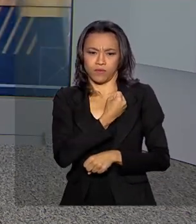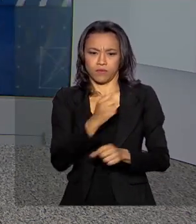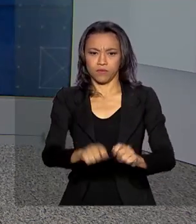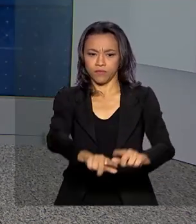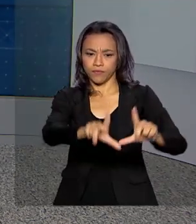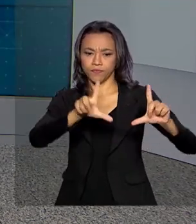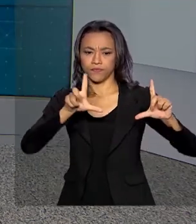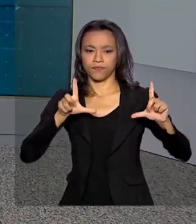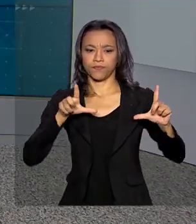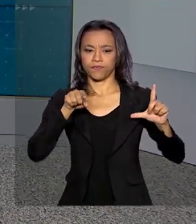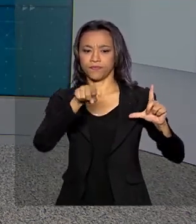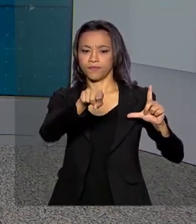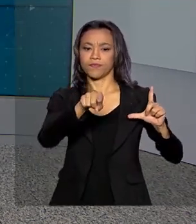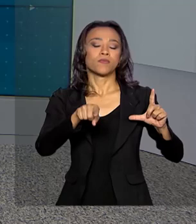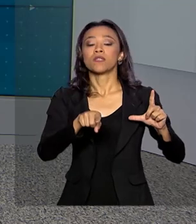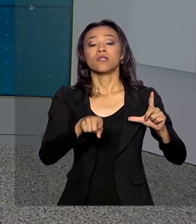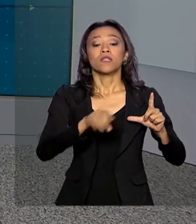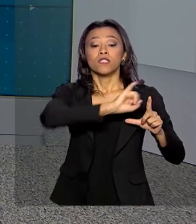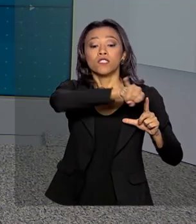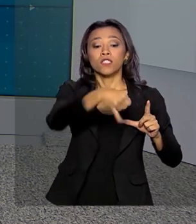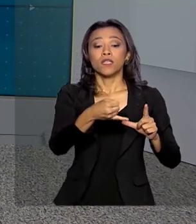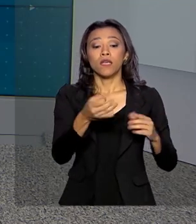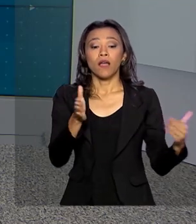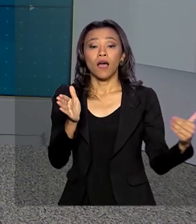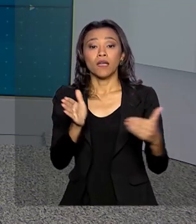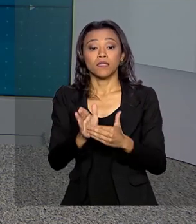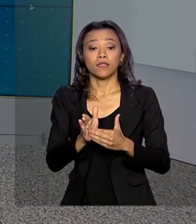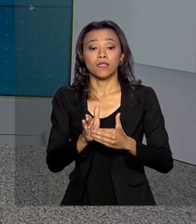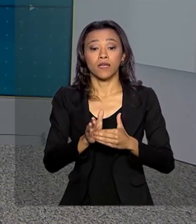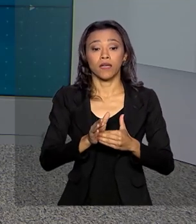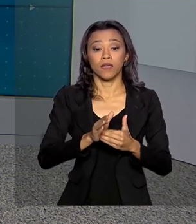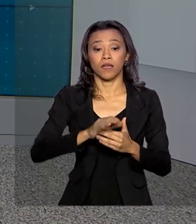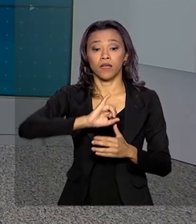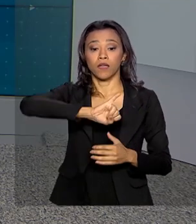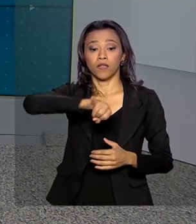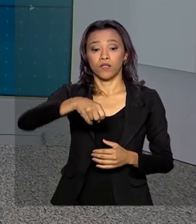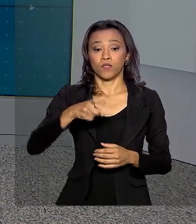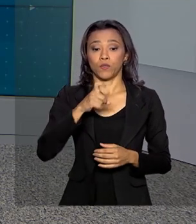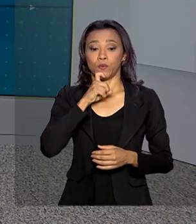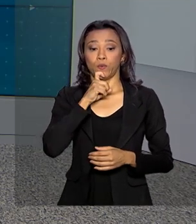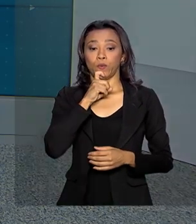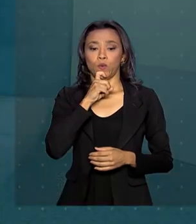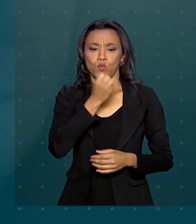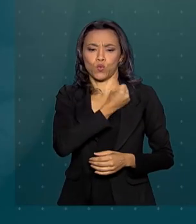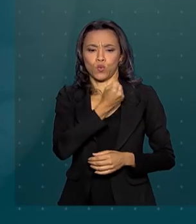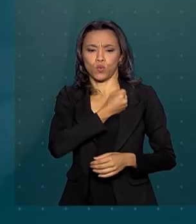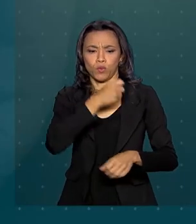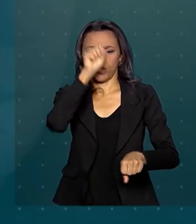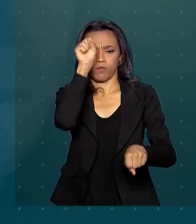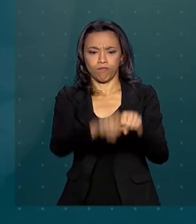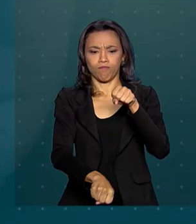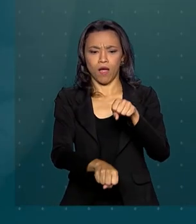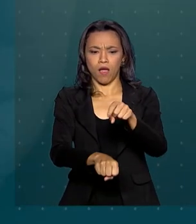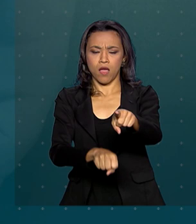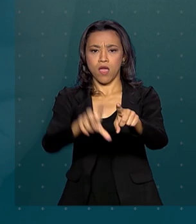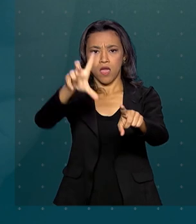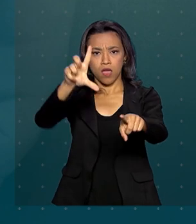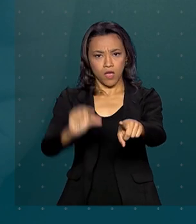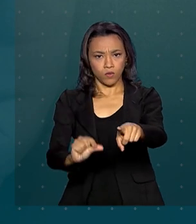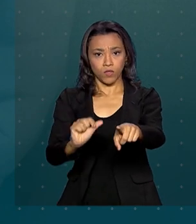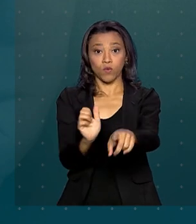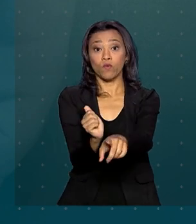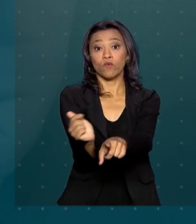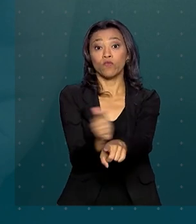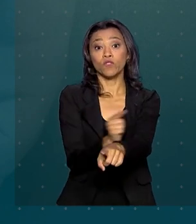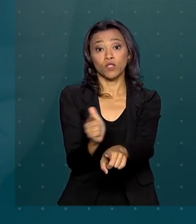De janeiro a julho deste ano, só em relação ao número de homicídios, a queda foi de mais de 22